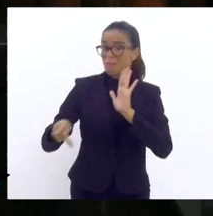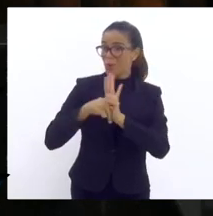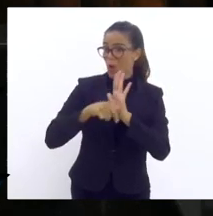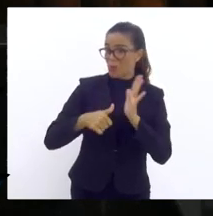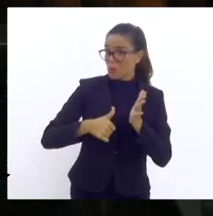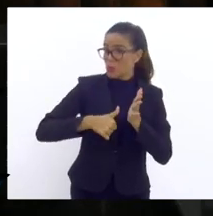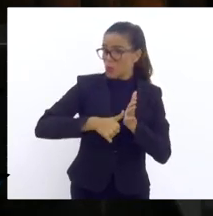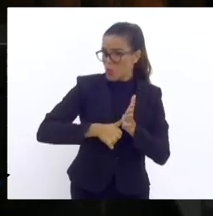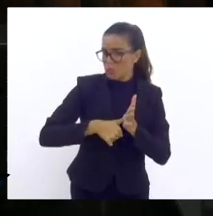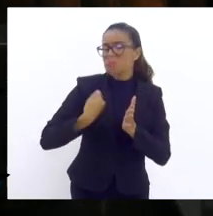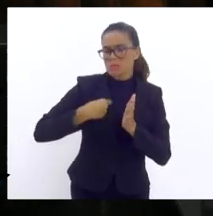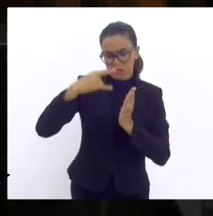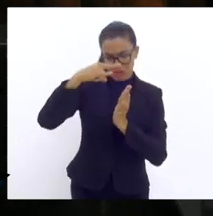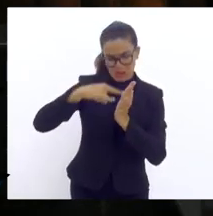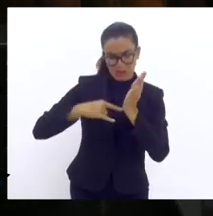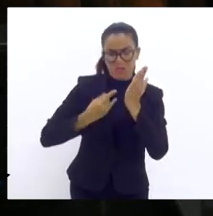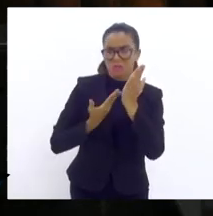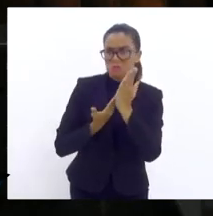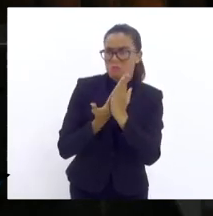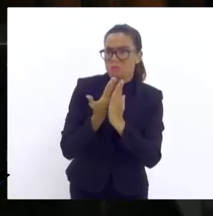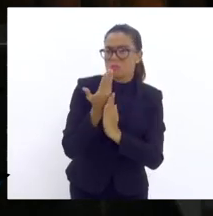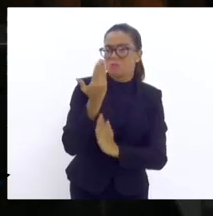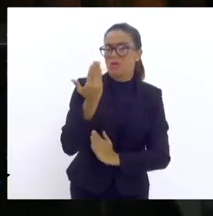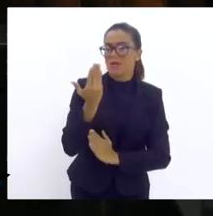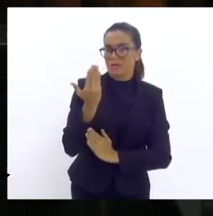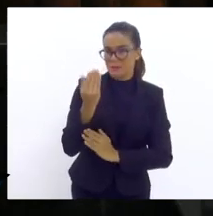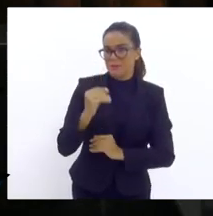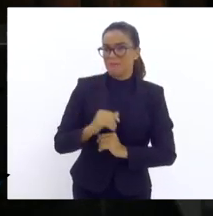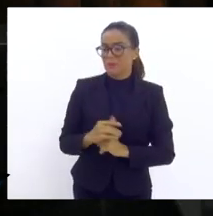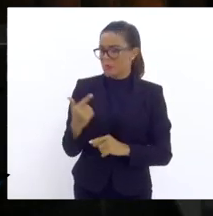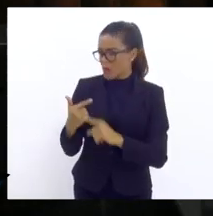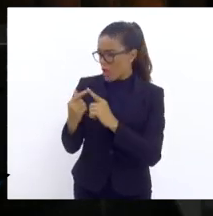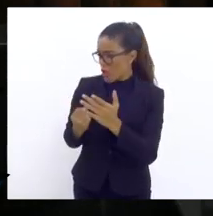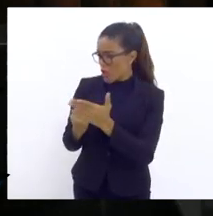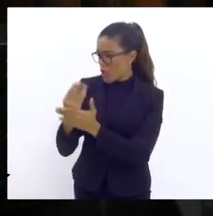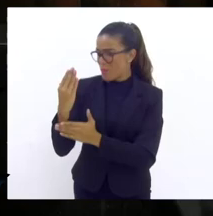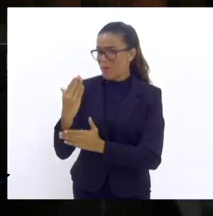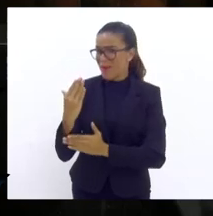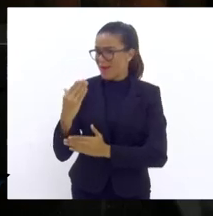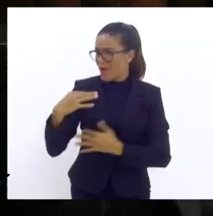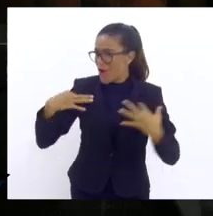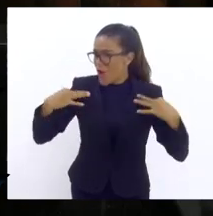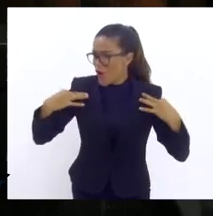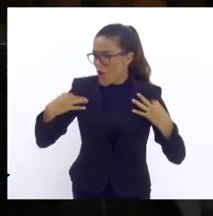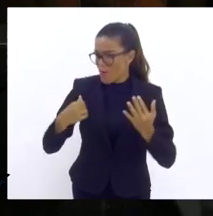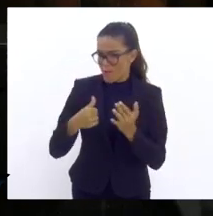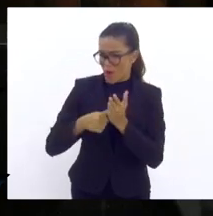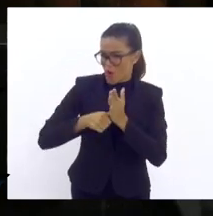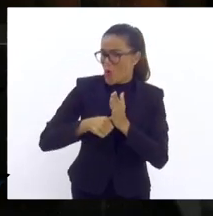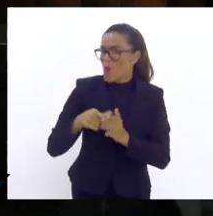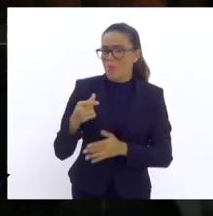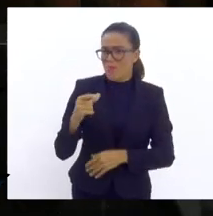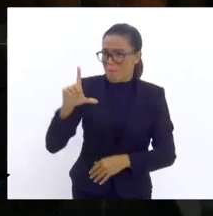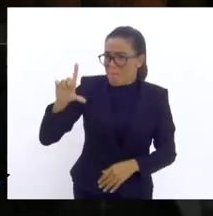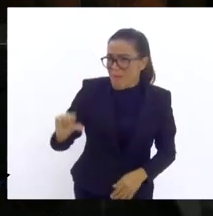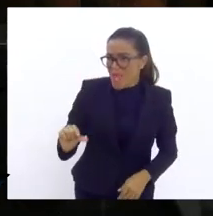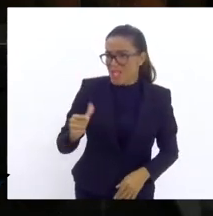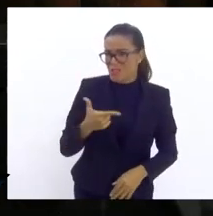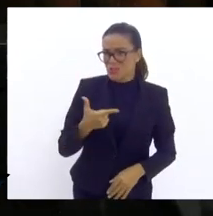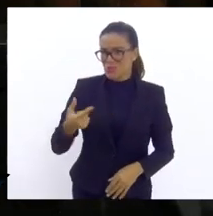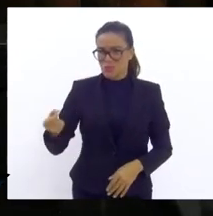tem que ter nota fiscal. até porque você não compra camisa de clube por menos de R$ 200,00 cada uma.